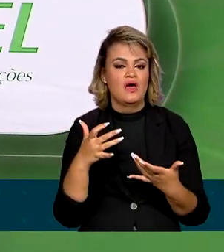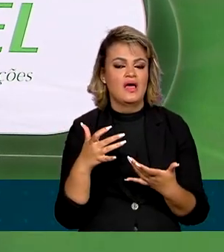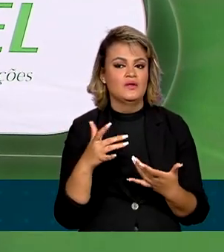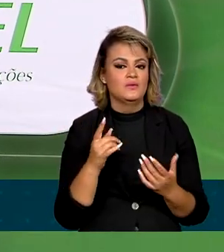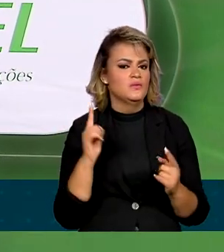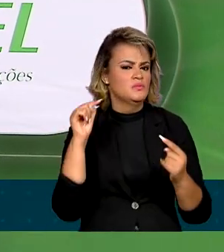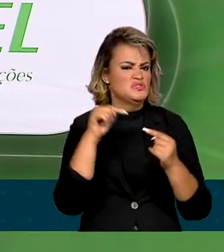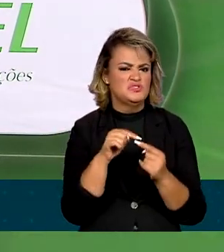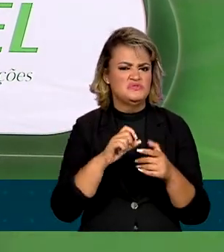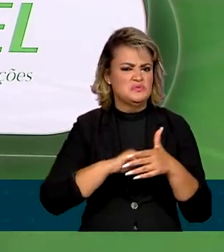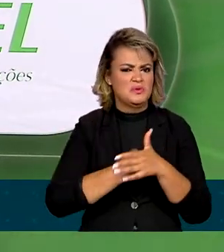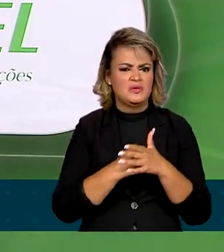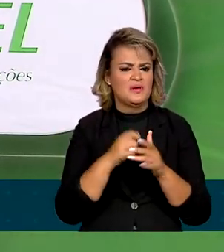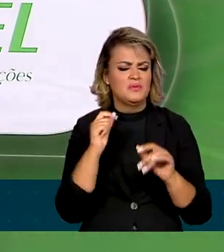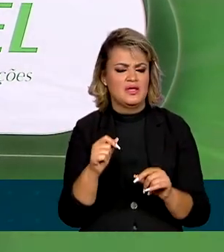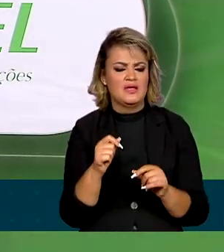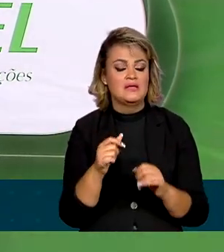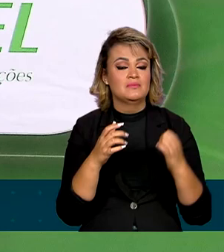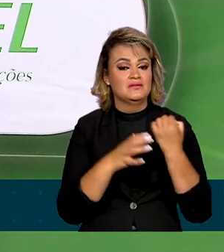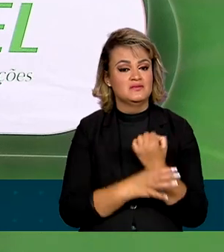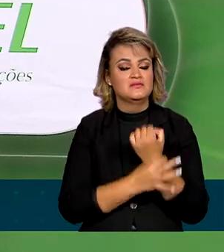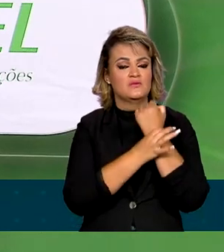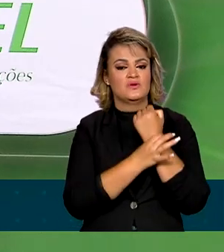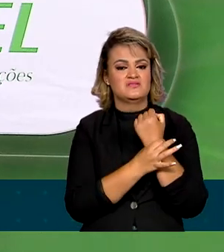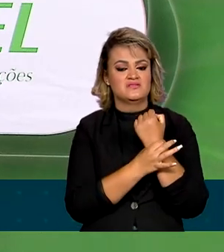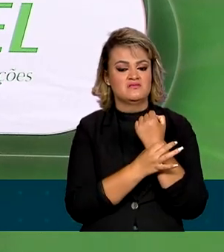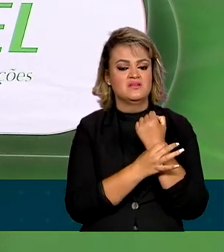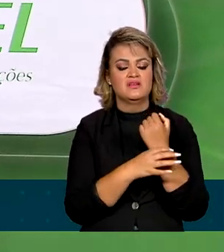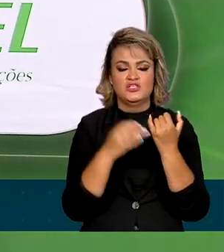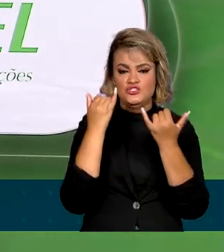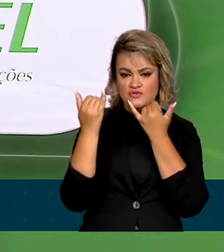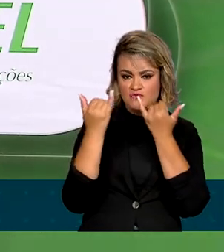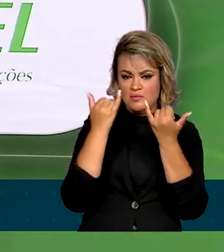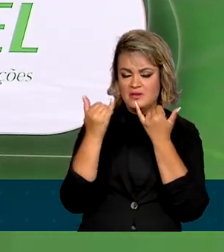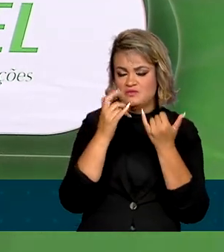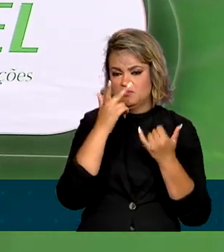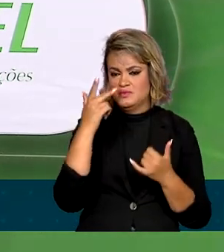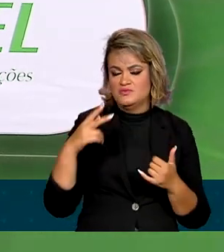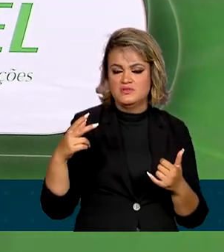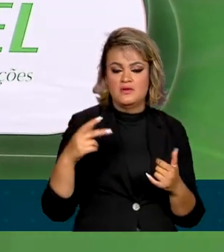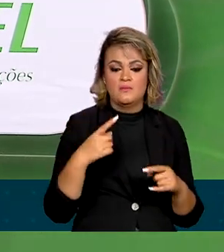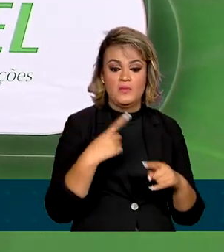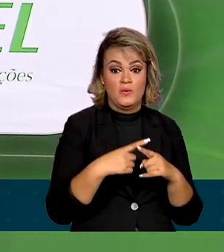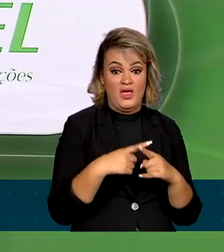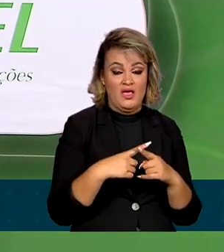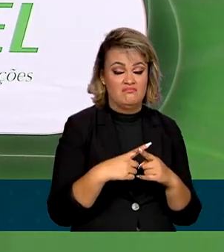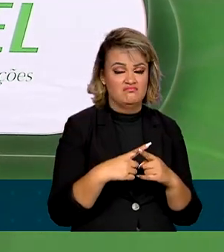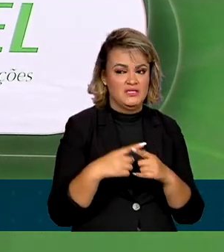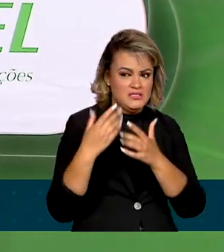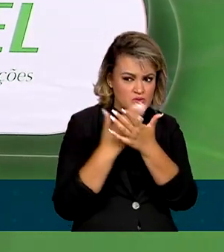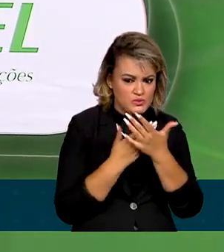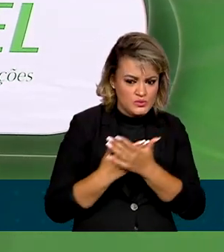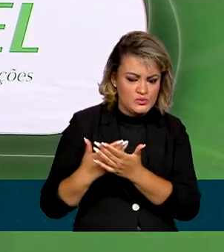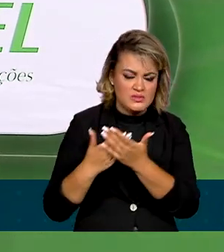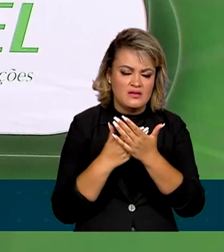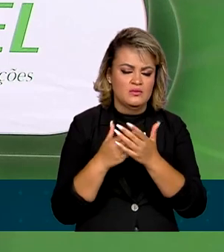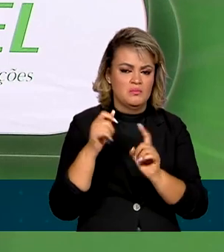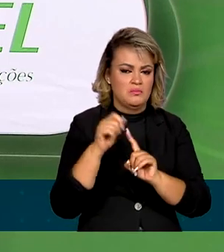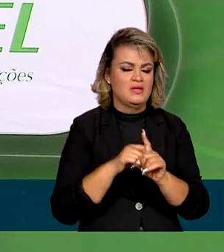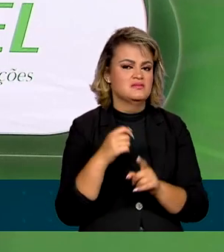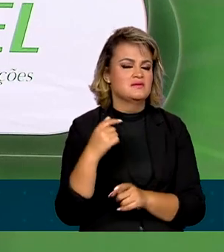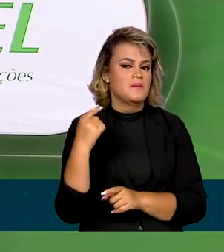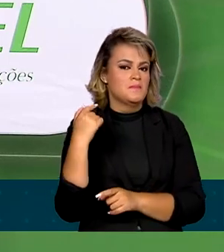objetivos da medida é aumentar a segurança física e de dados dos usuários, já que estudos realizados entre maio de